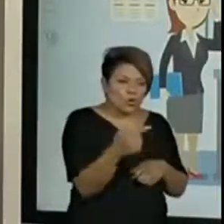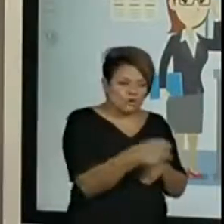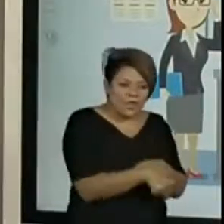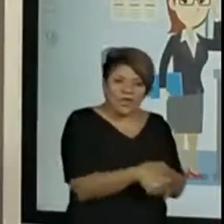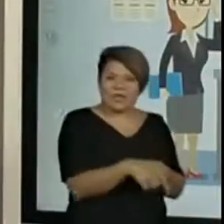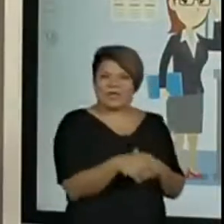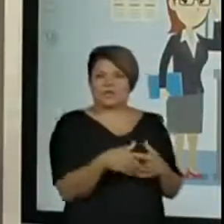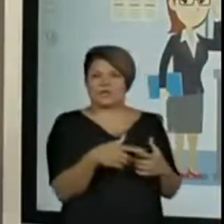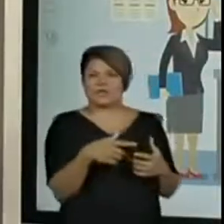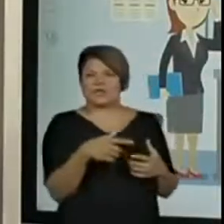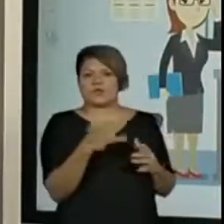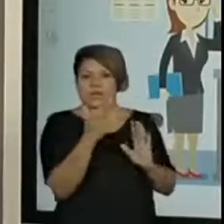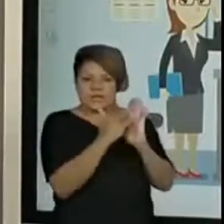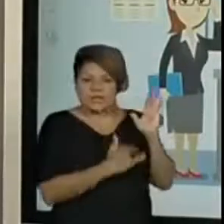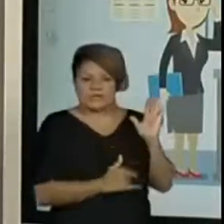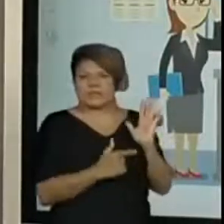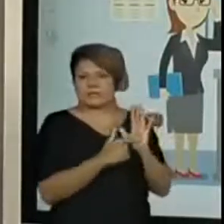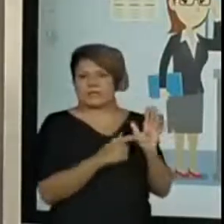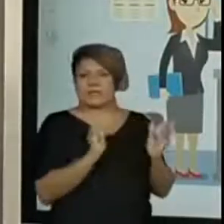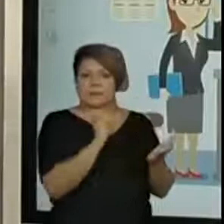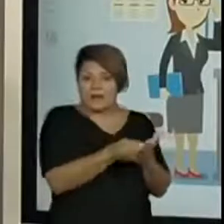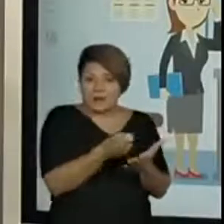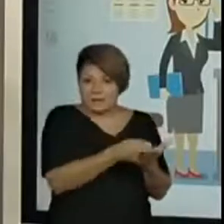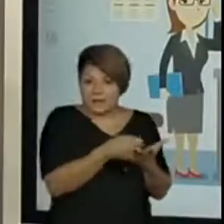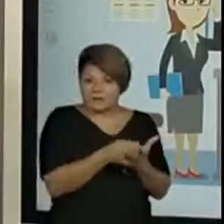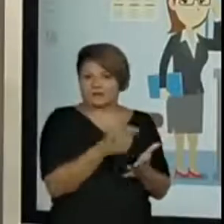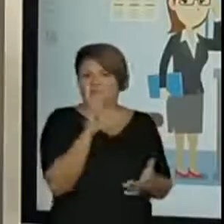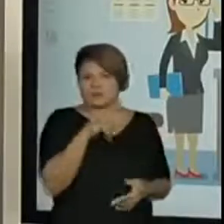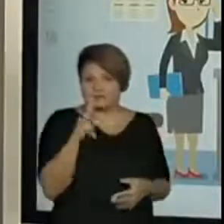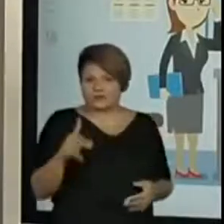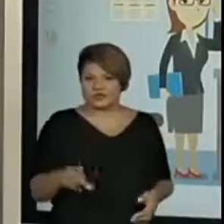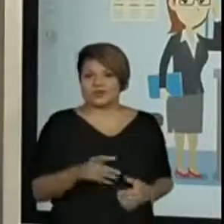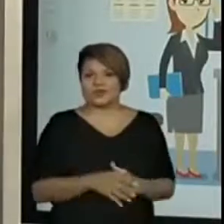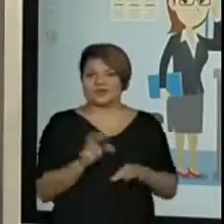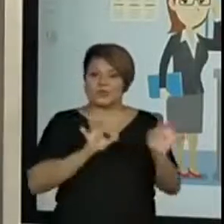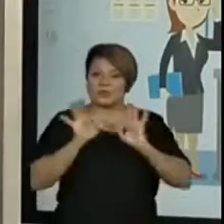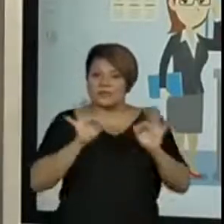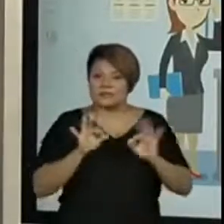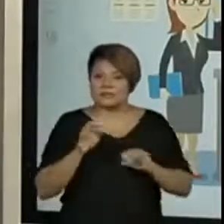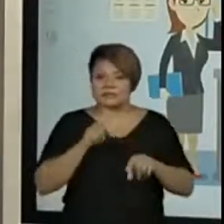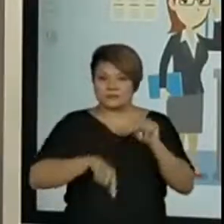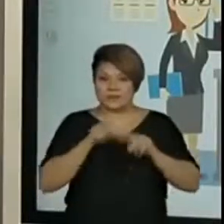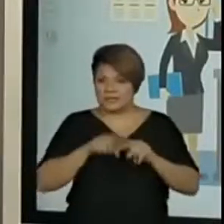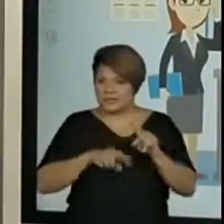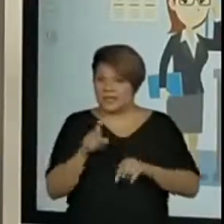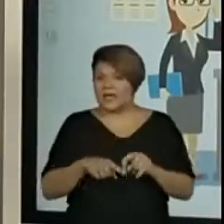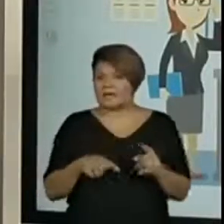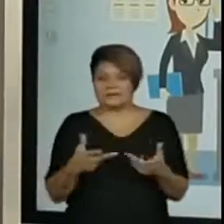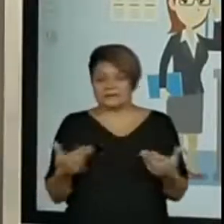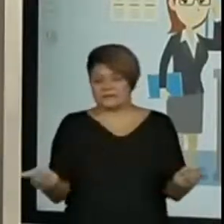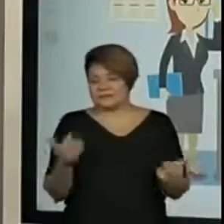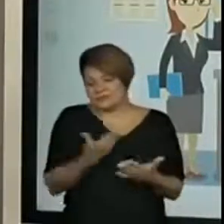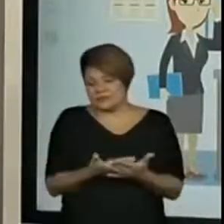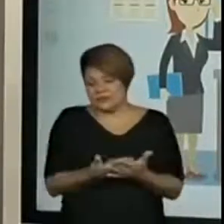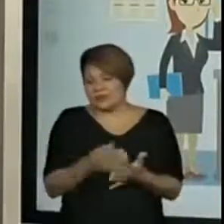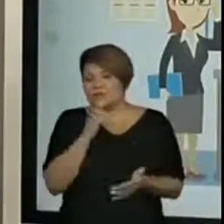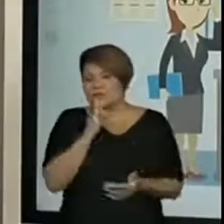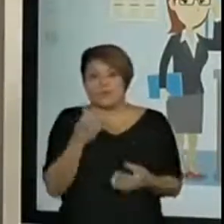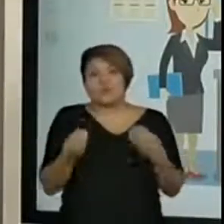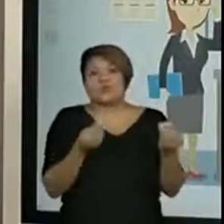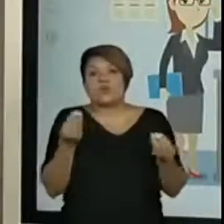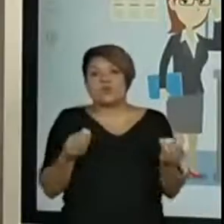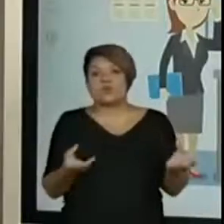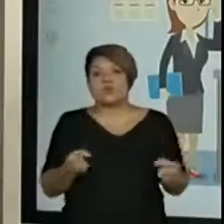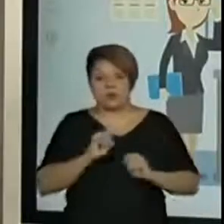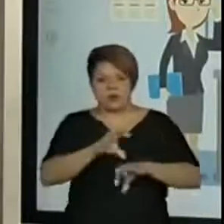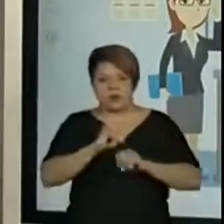da frequência dos professores, do pagamento dos professores, da organização dos materiais da escola, por exemplo, não tem como a gente